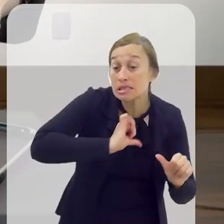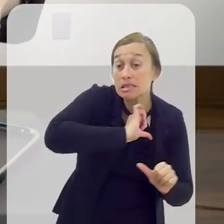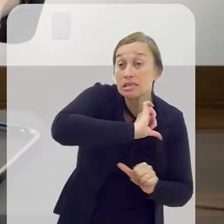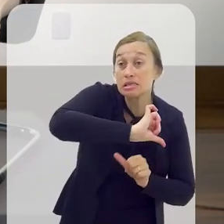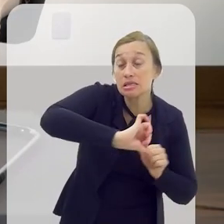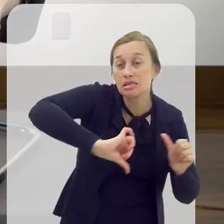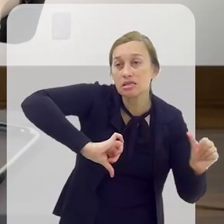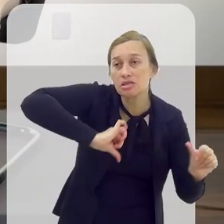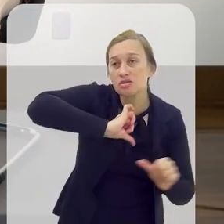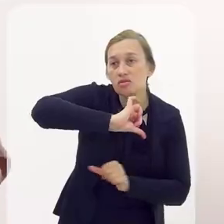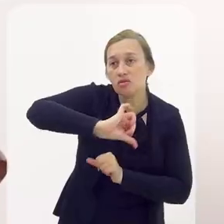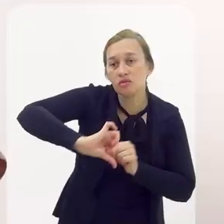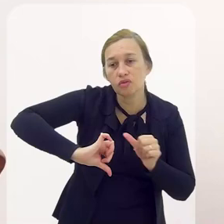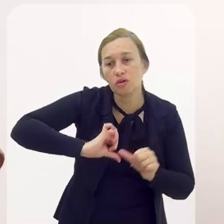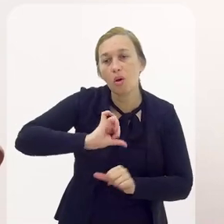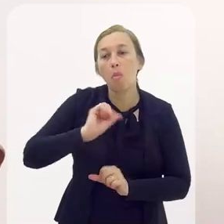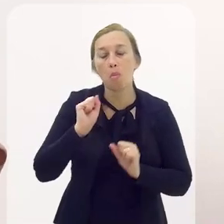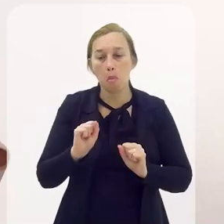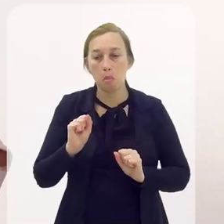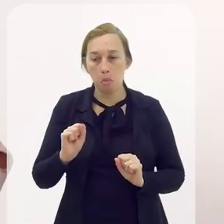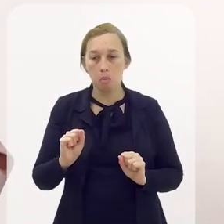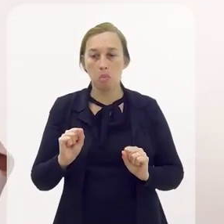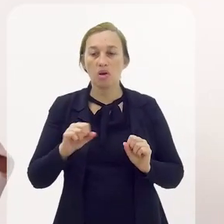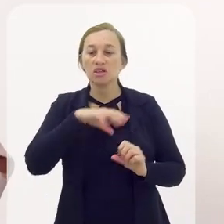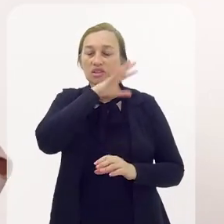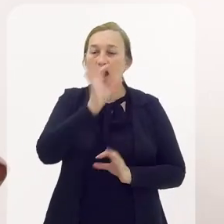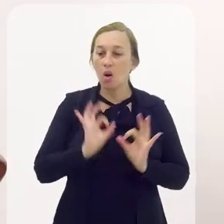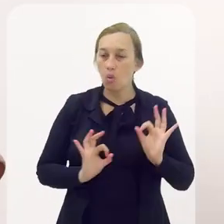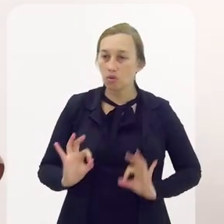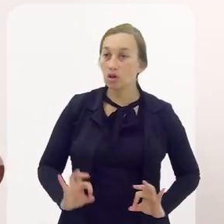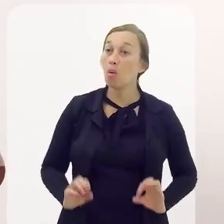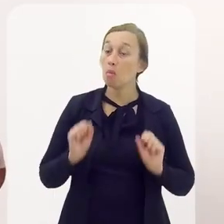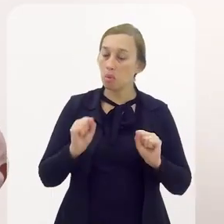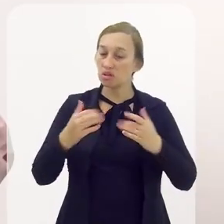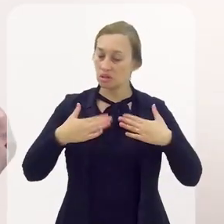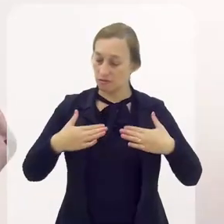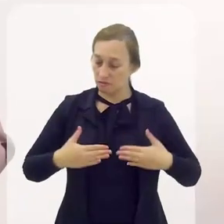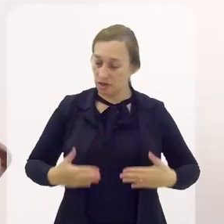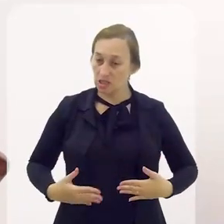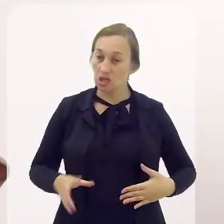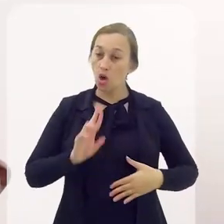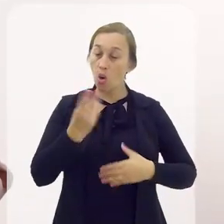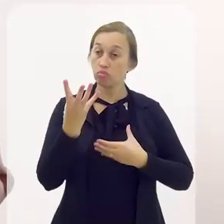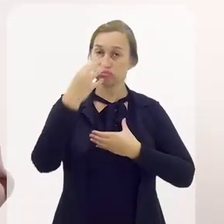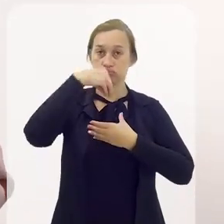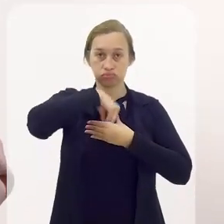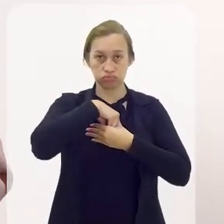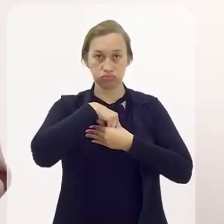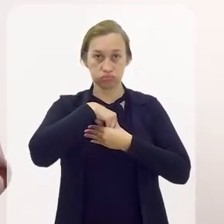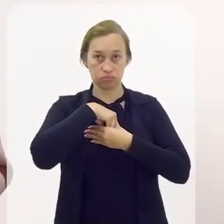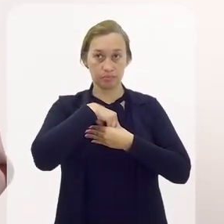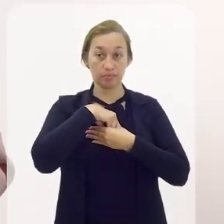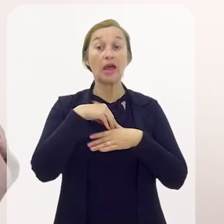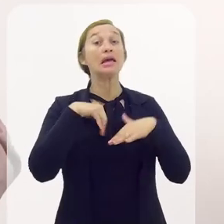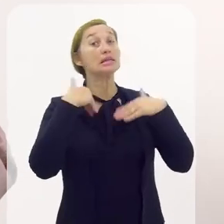Essa transformação pode ser física como ela pode ser interior.